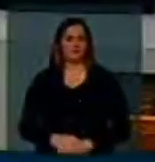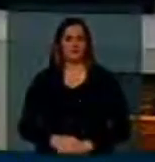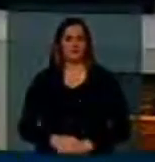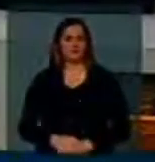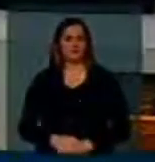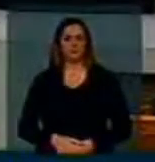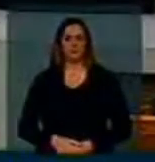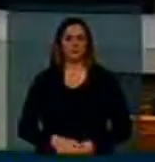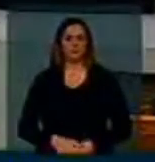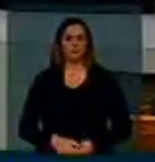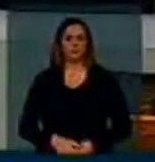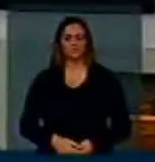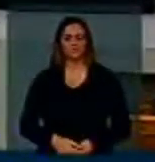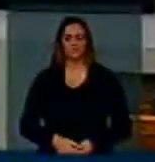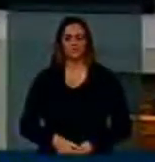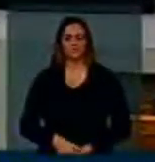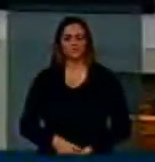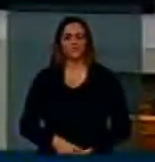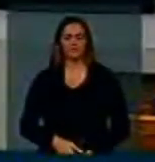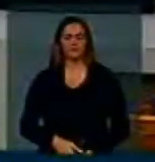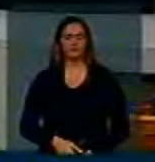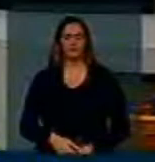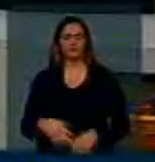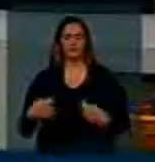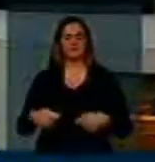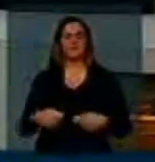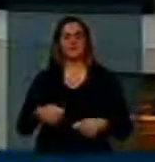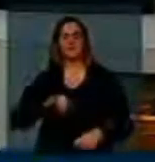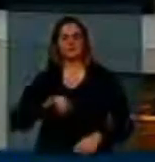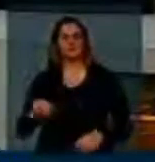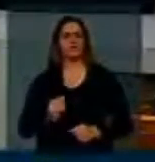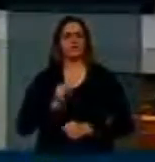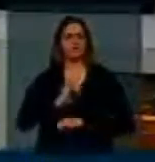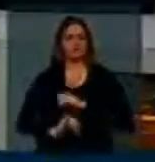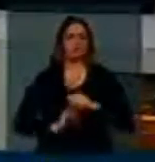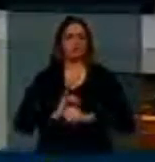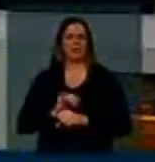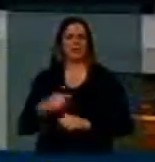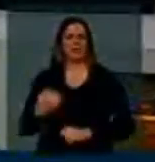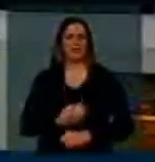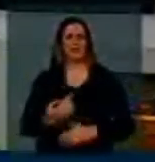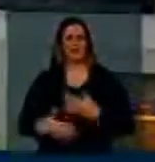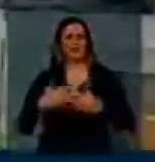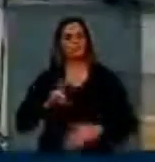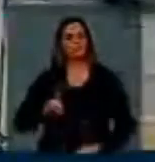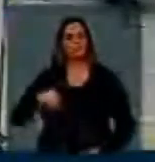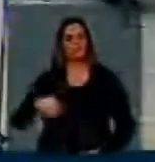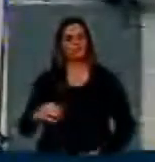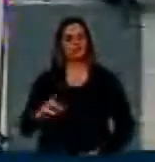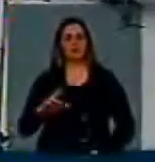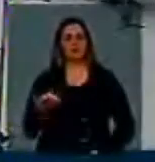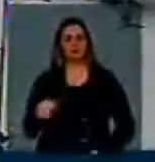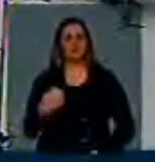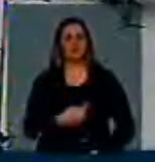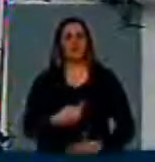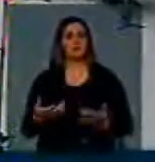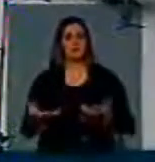para construir a democracia que todos nós queremos. Sem liberdade de expressão, não há a democracia que nós queremos construir no Brasil. É fundamental.